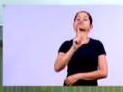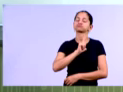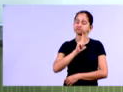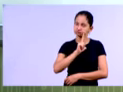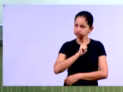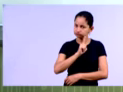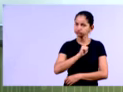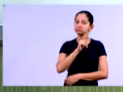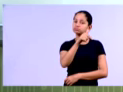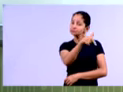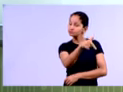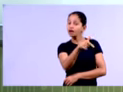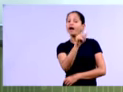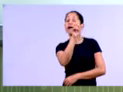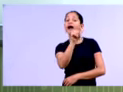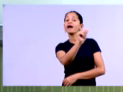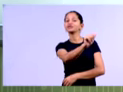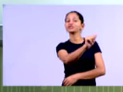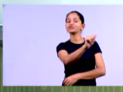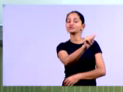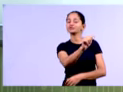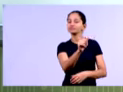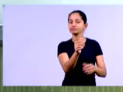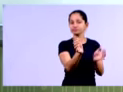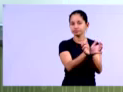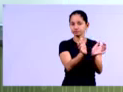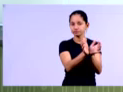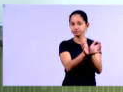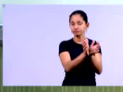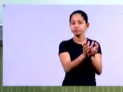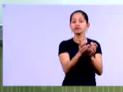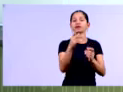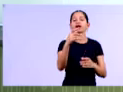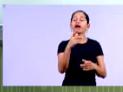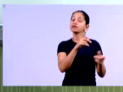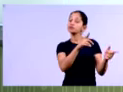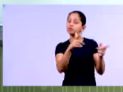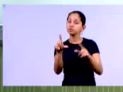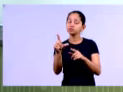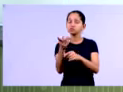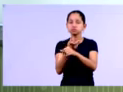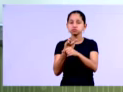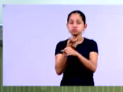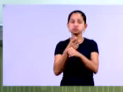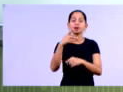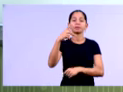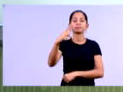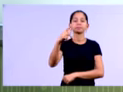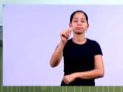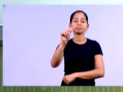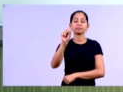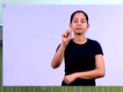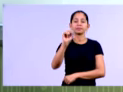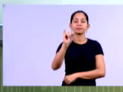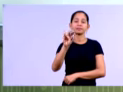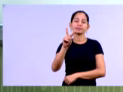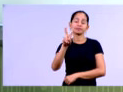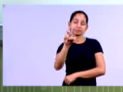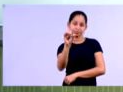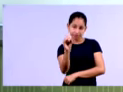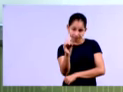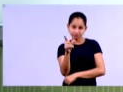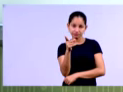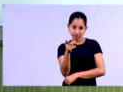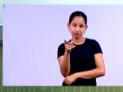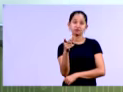saber quanto que ela representa em relação ao total do passivo, eu vou dividir essa conta pelo total do passivo, ok? E vou encontrar a